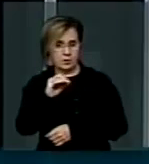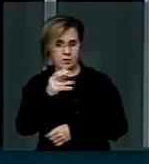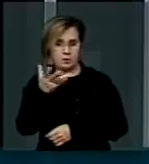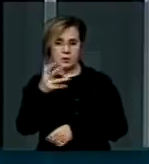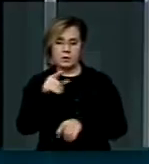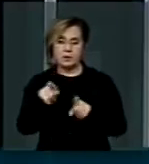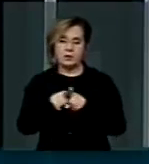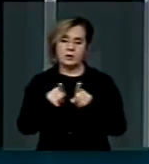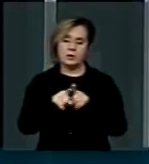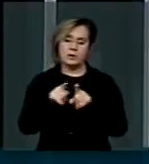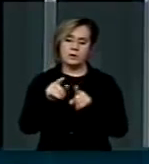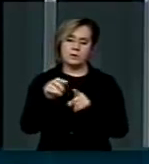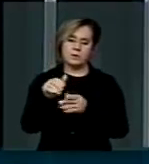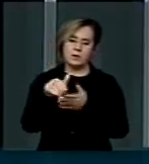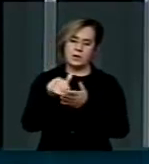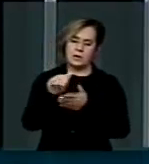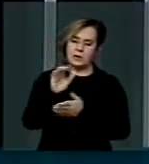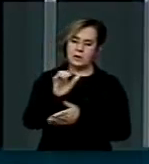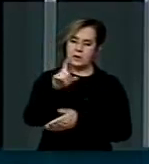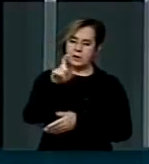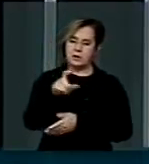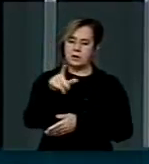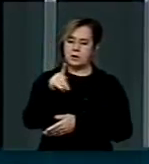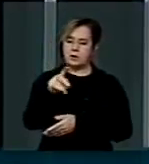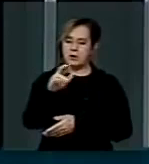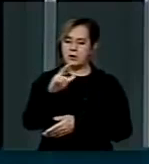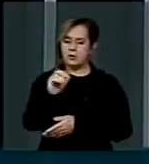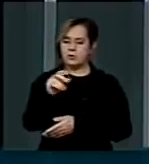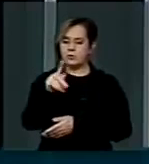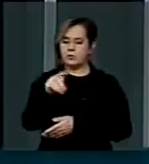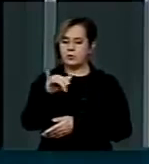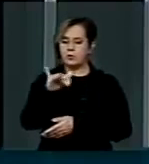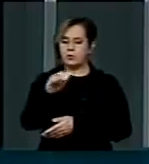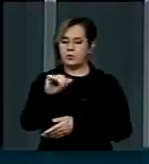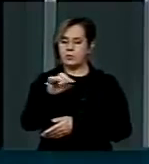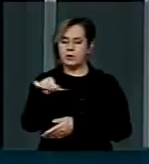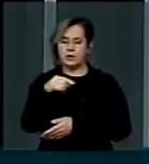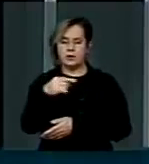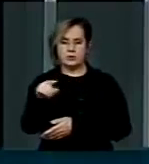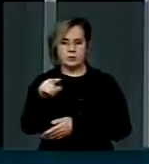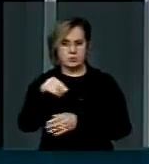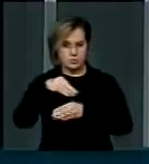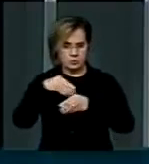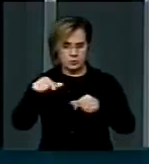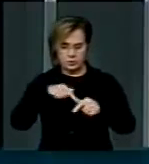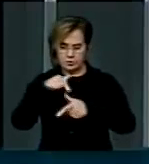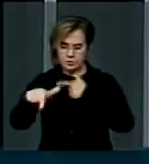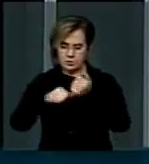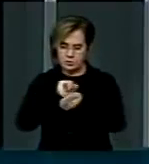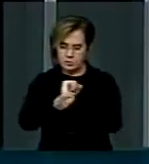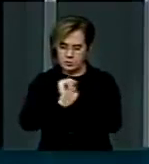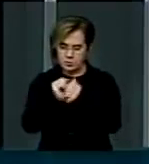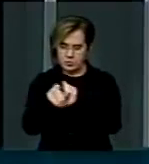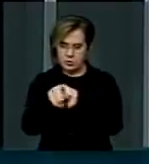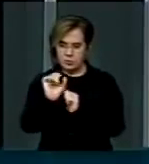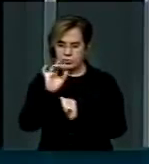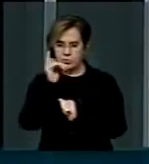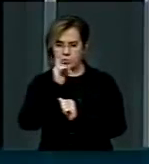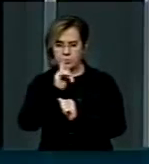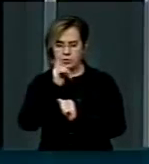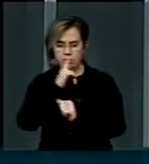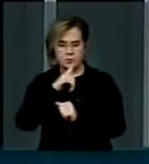a expropriação de propriedades, aonde haja o trabalho escravo, só ocorra